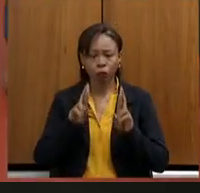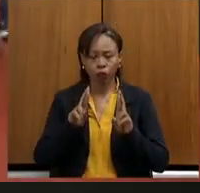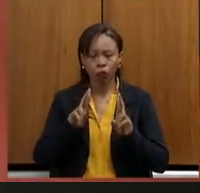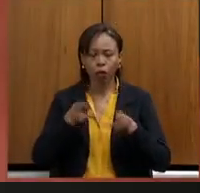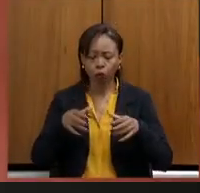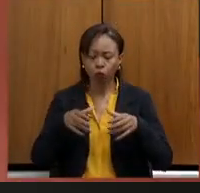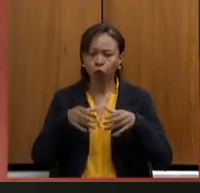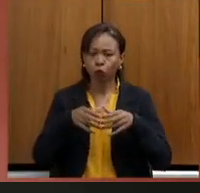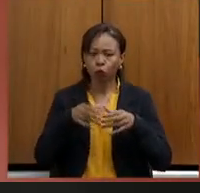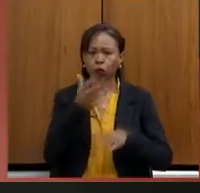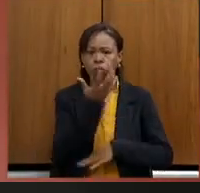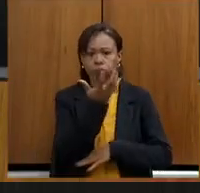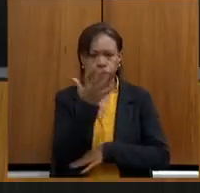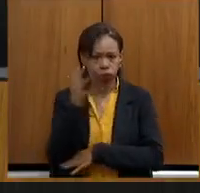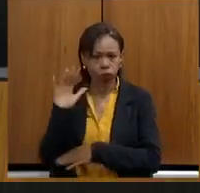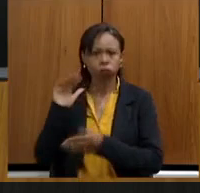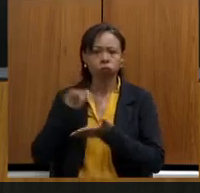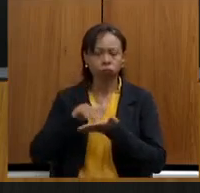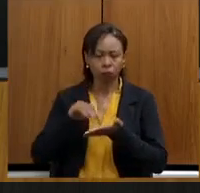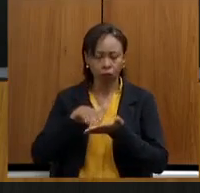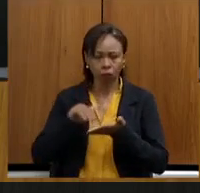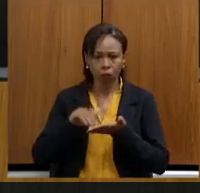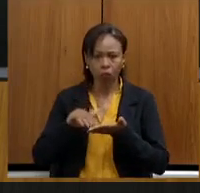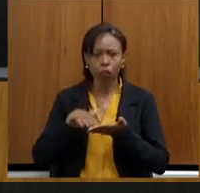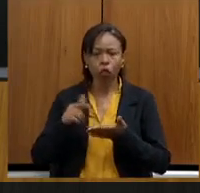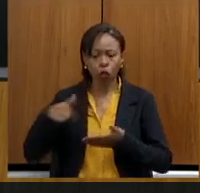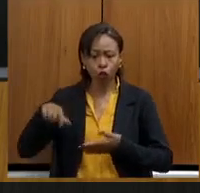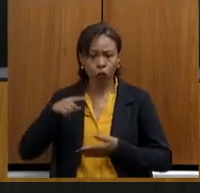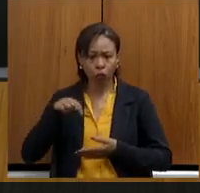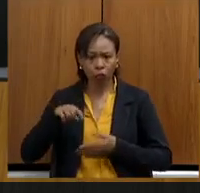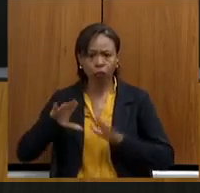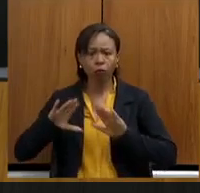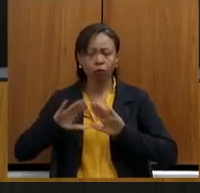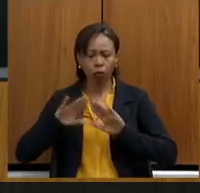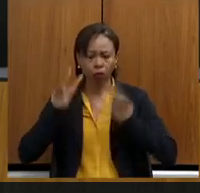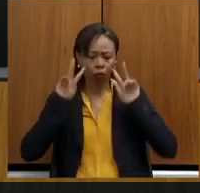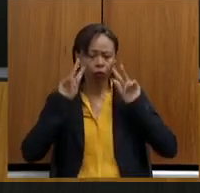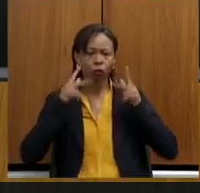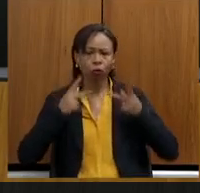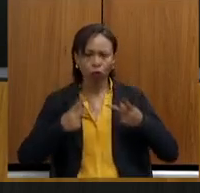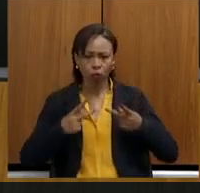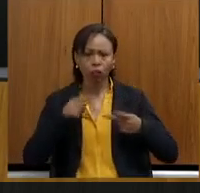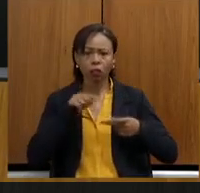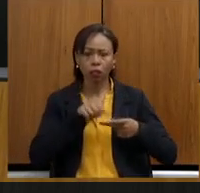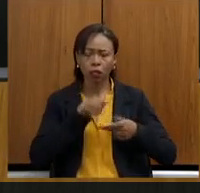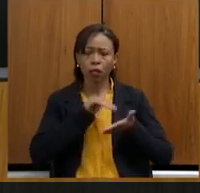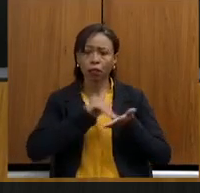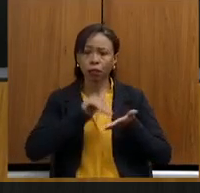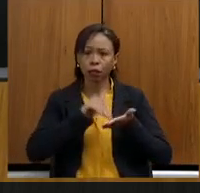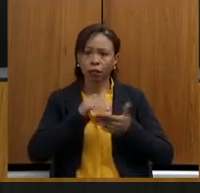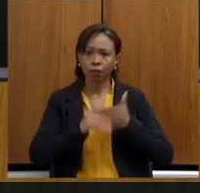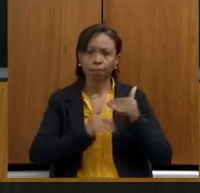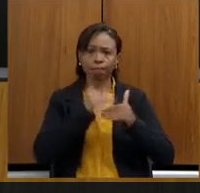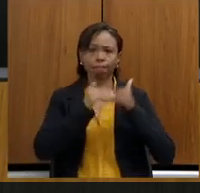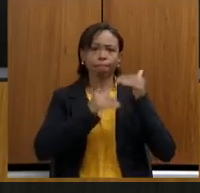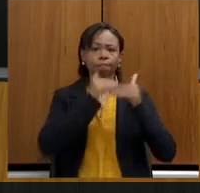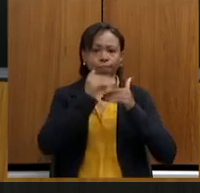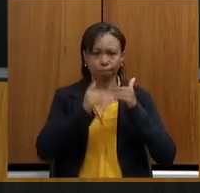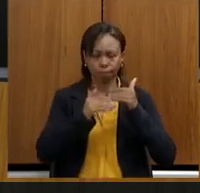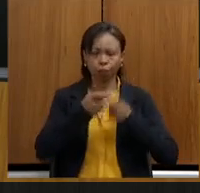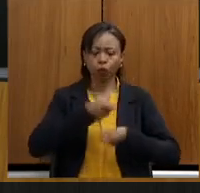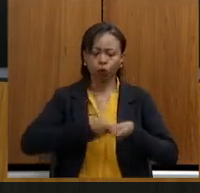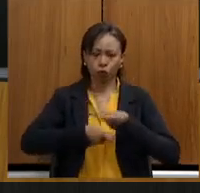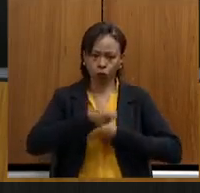os trabalhos e tem reconhecido a evolução da secretaria na sua gestão, não